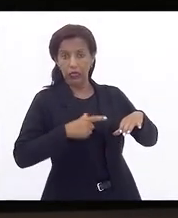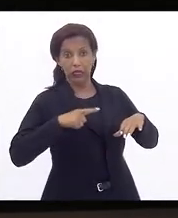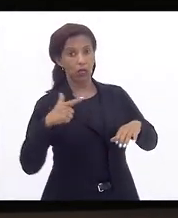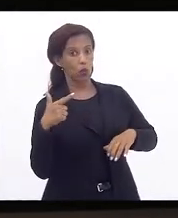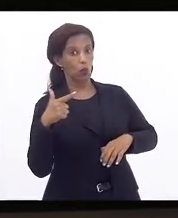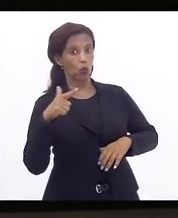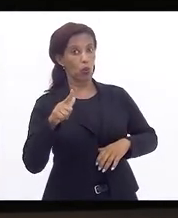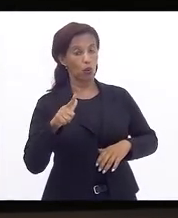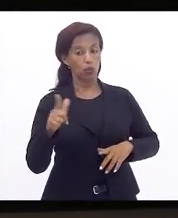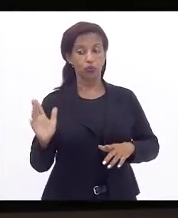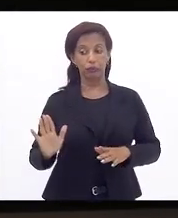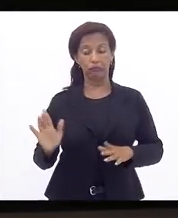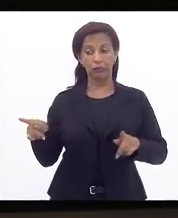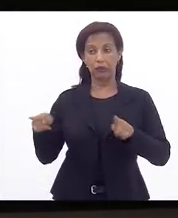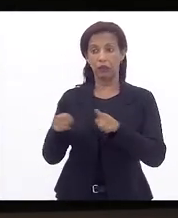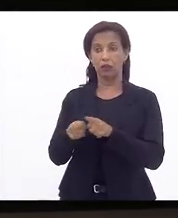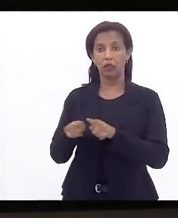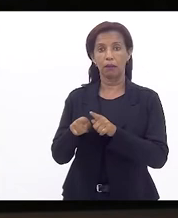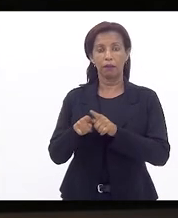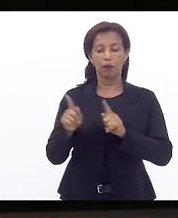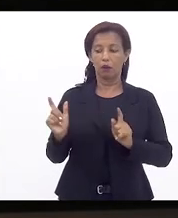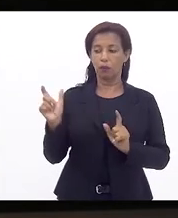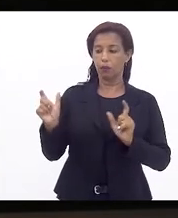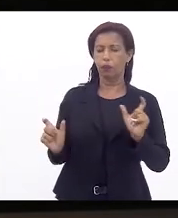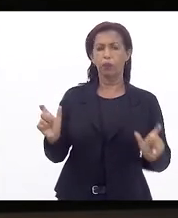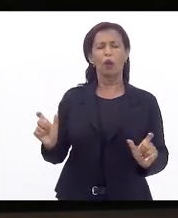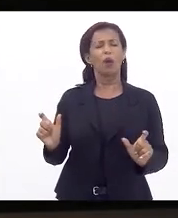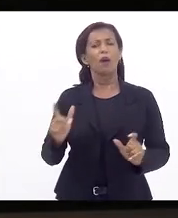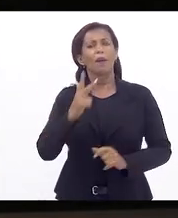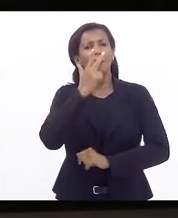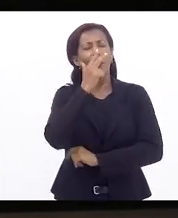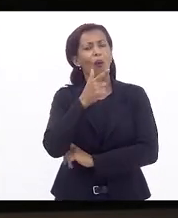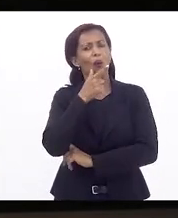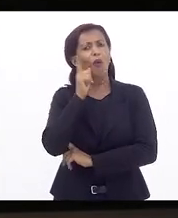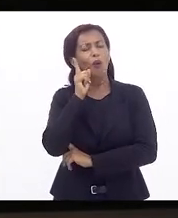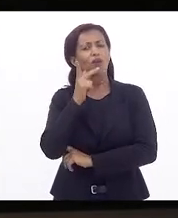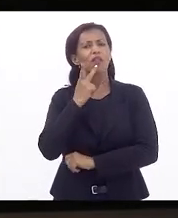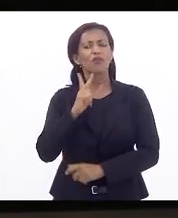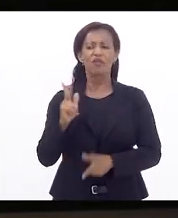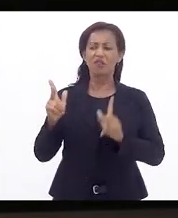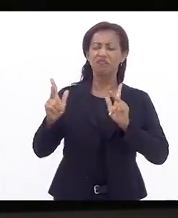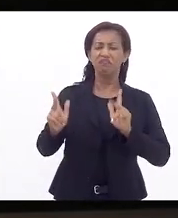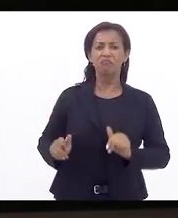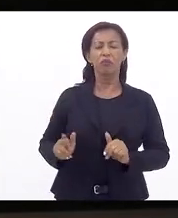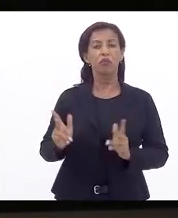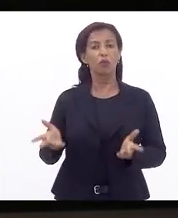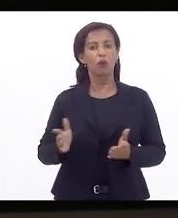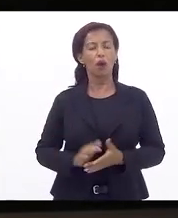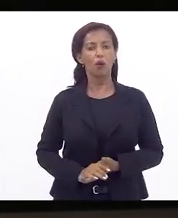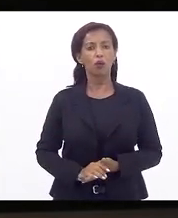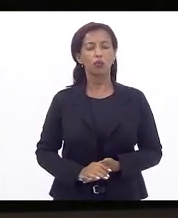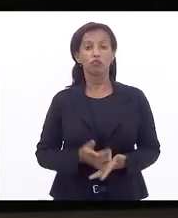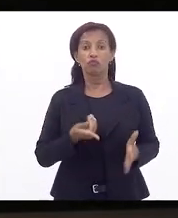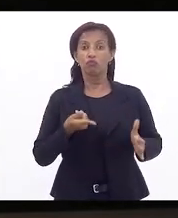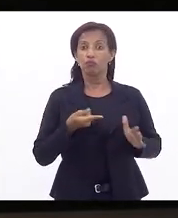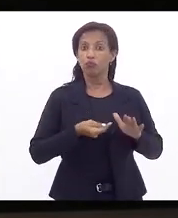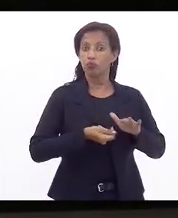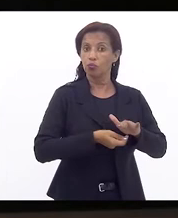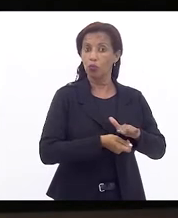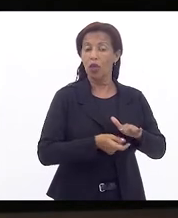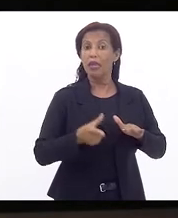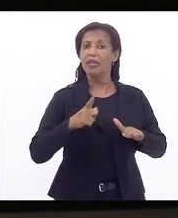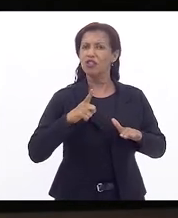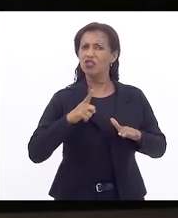parecem um contrassenso, ontem mesmo eu falei aqui, quer dizer, fundos que a gente tem